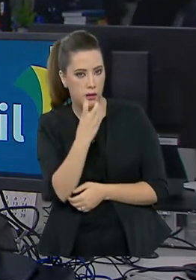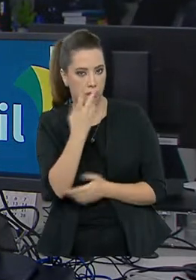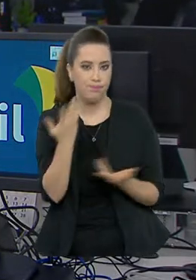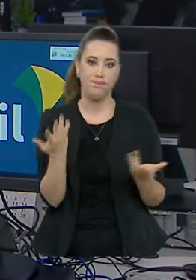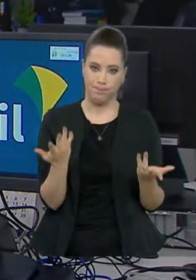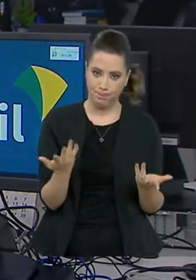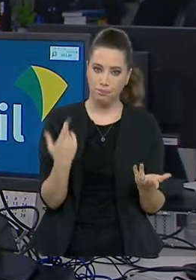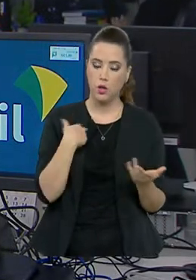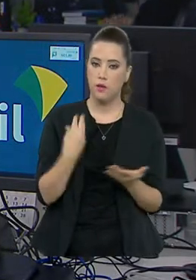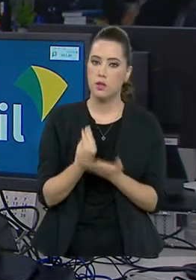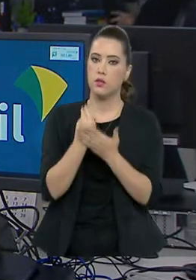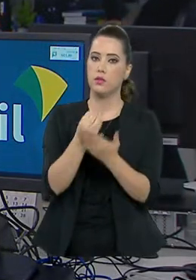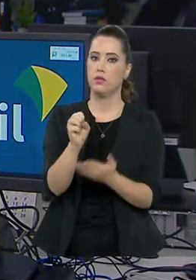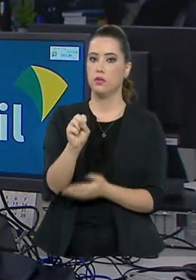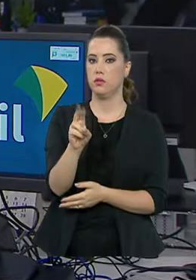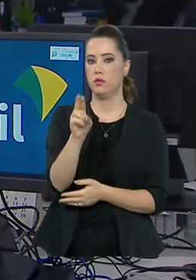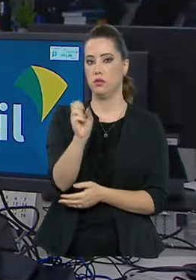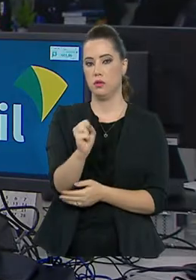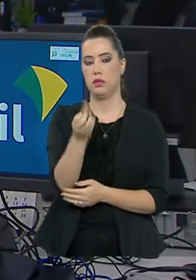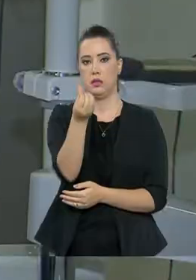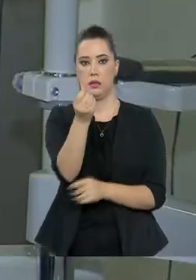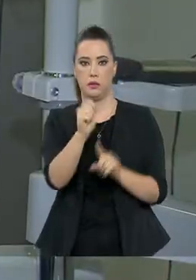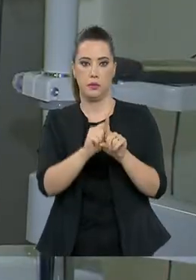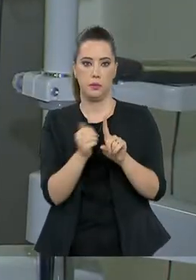Sistema Único de Saúde em seis meses.